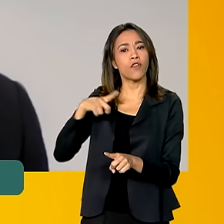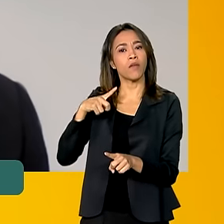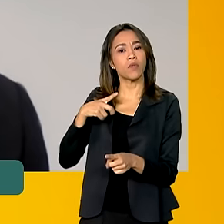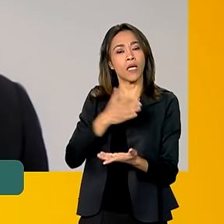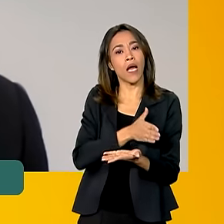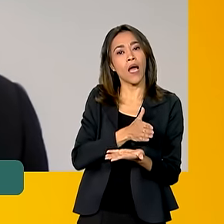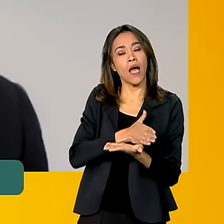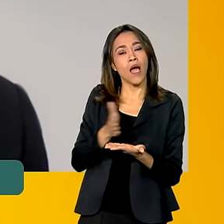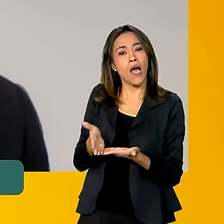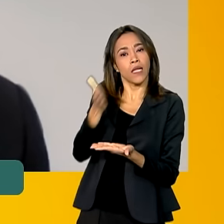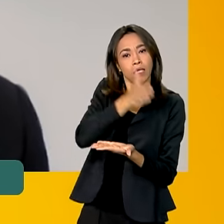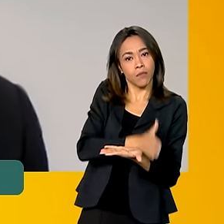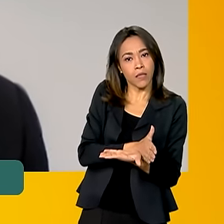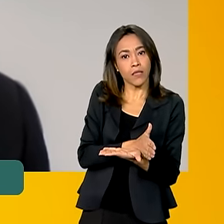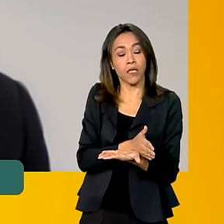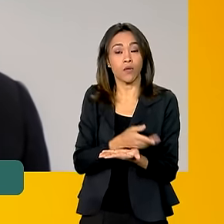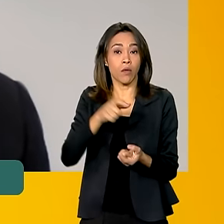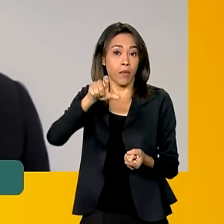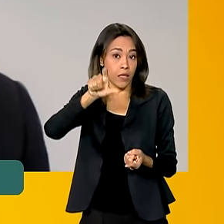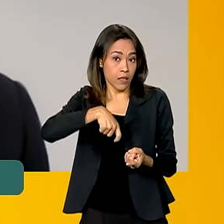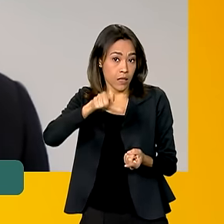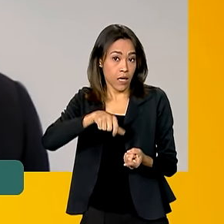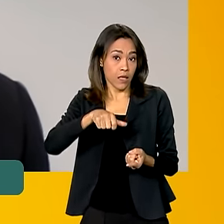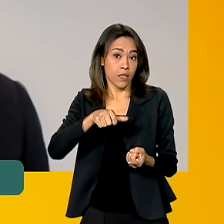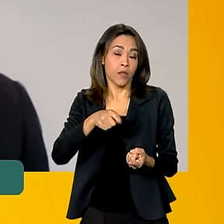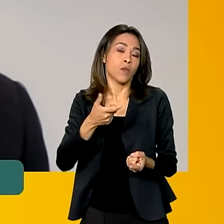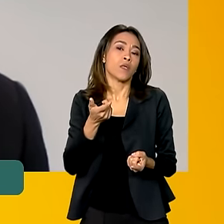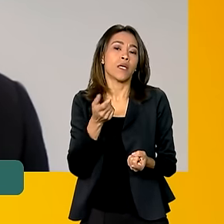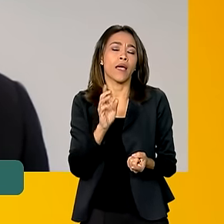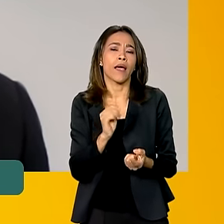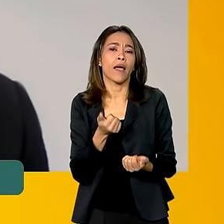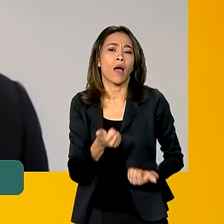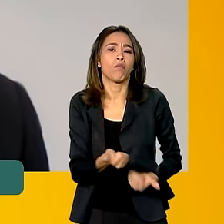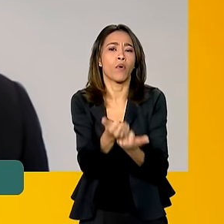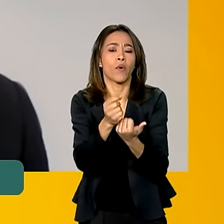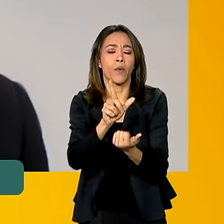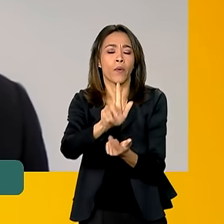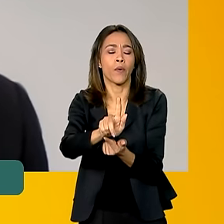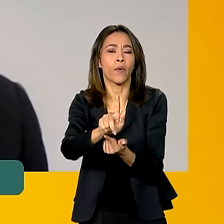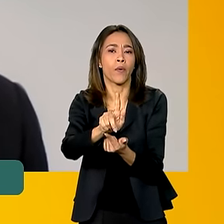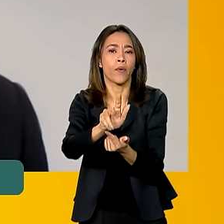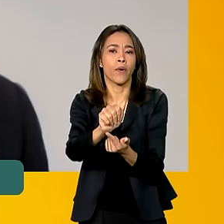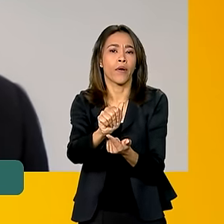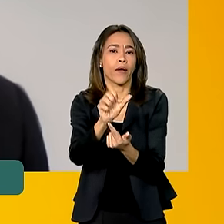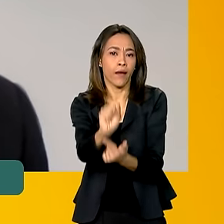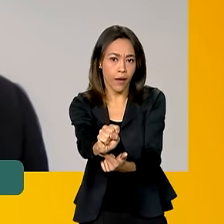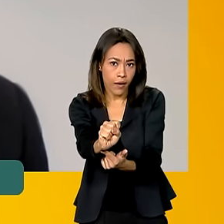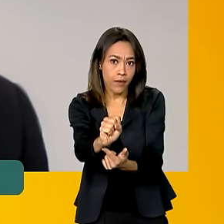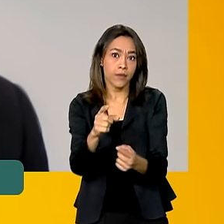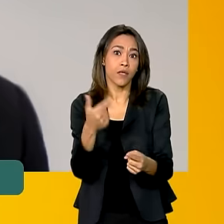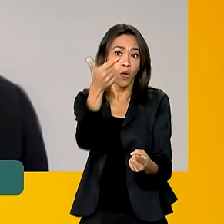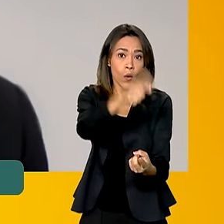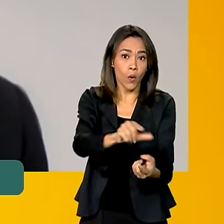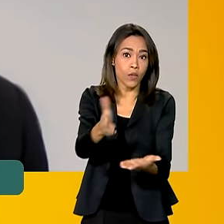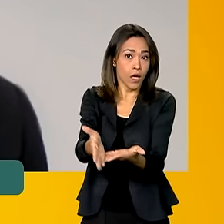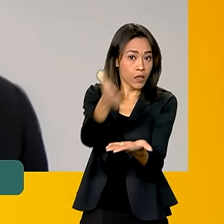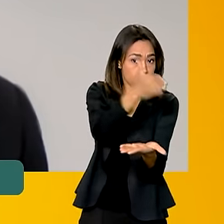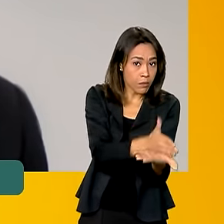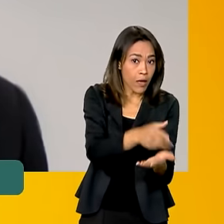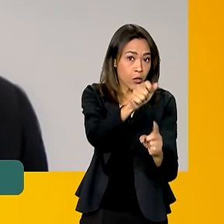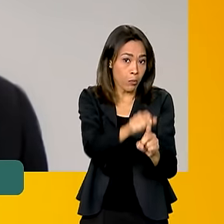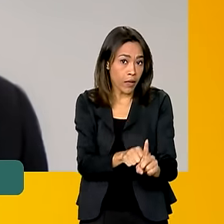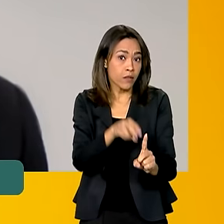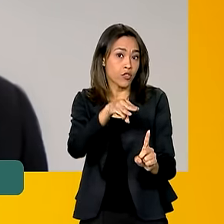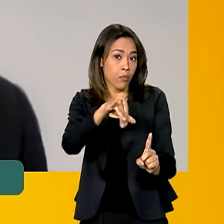bolsas, do auxílio gás. Então, o calendário que é por final de início foi antecipado, o calendário de maio. Então,